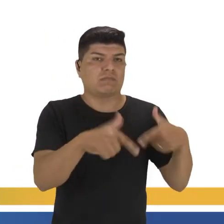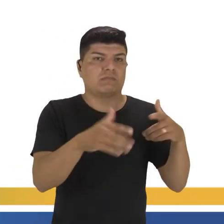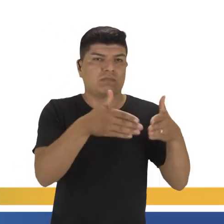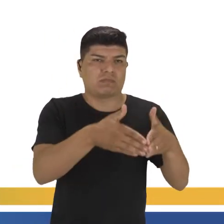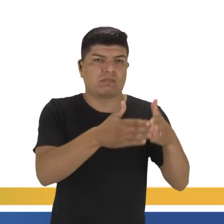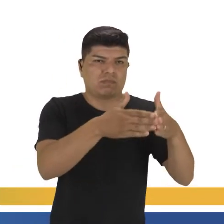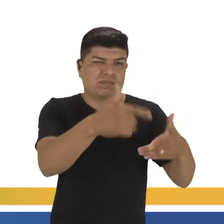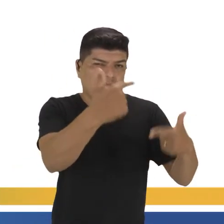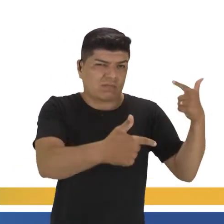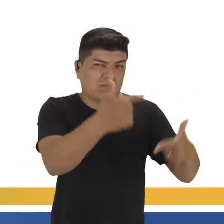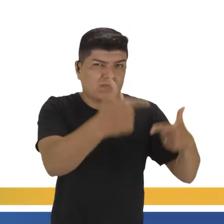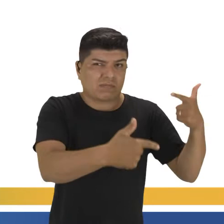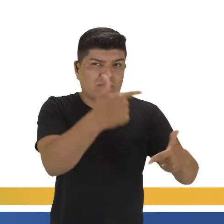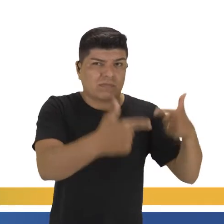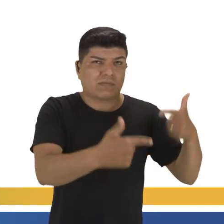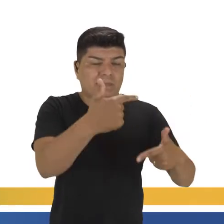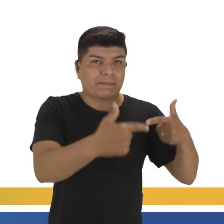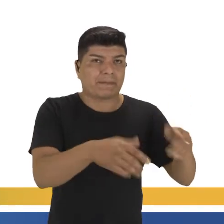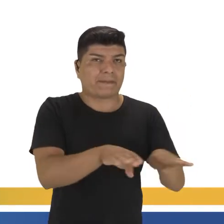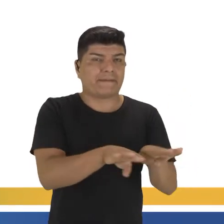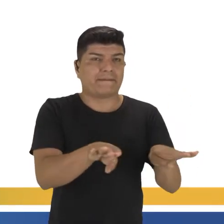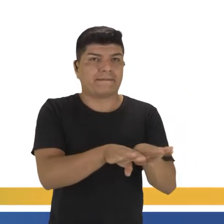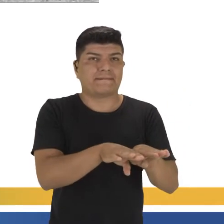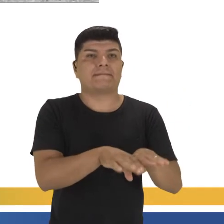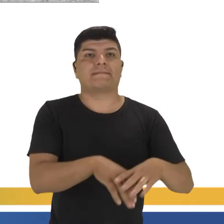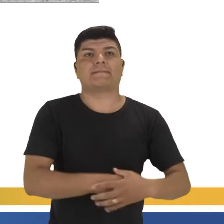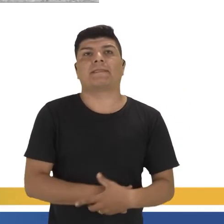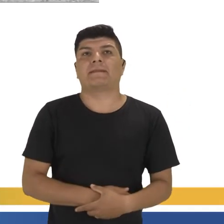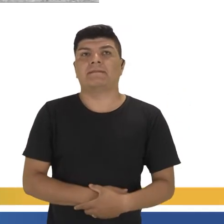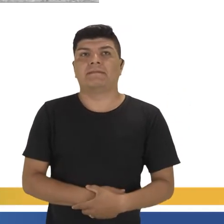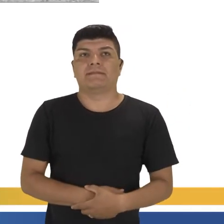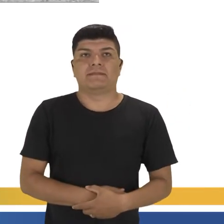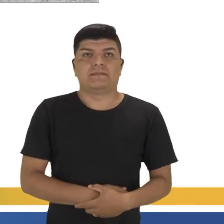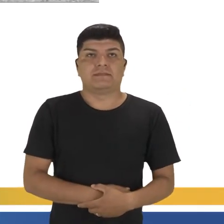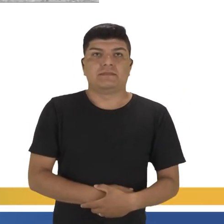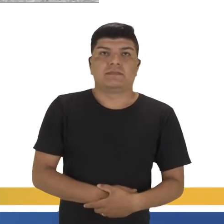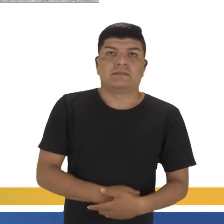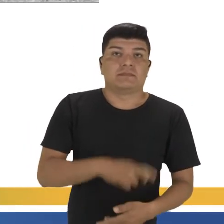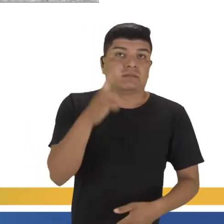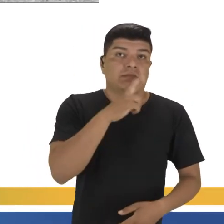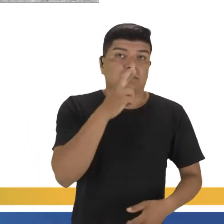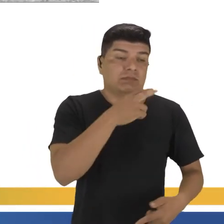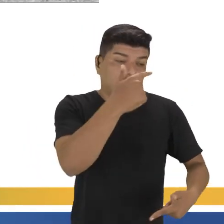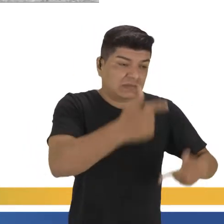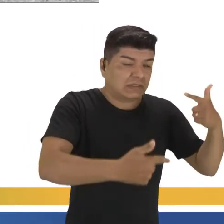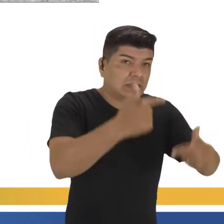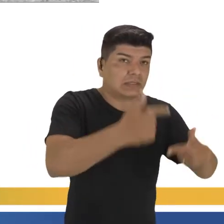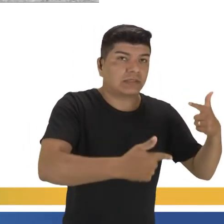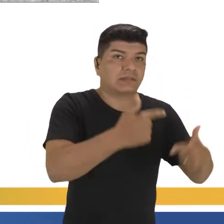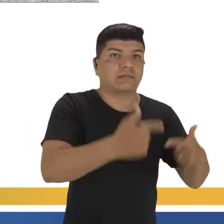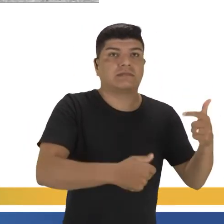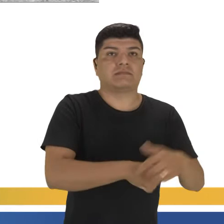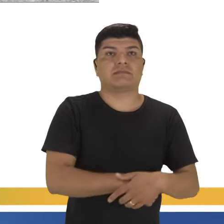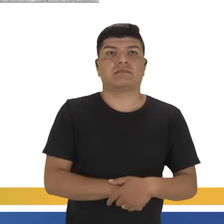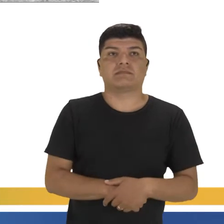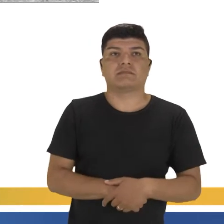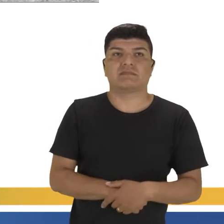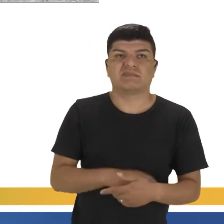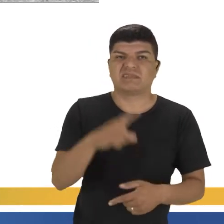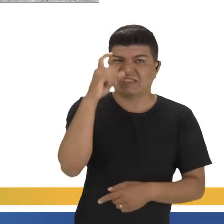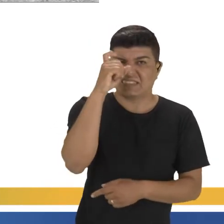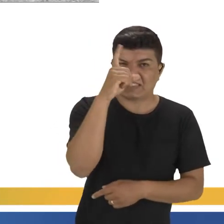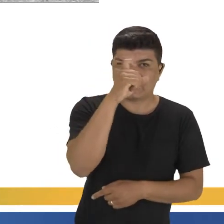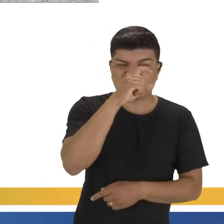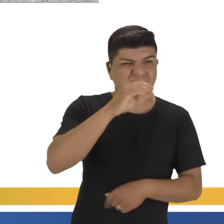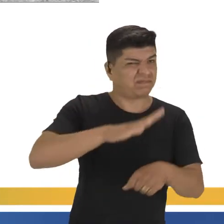navios de guerra. E aí temos imagem do Domingo Sangrento. A Rússia na guerra, né? Diretamente na guerra, a